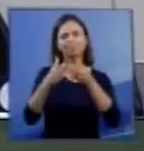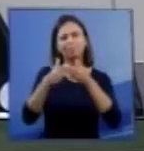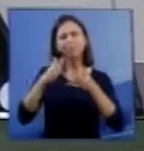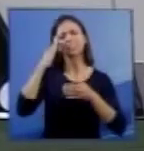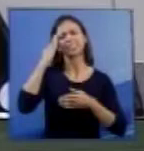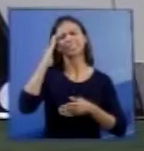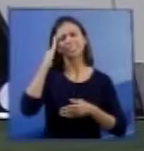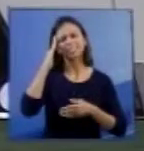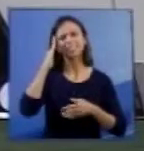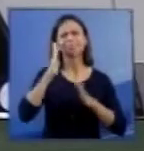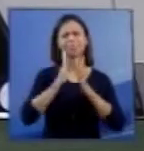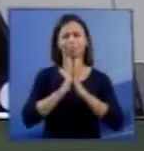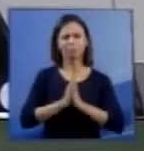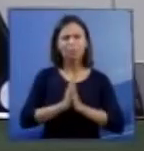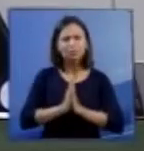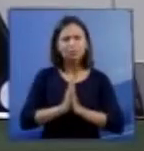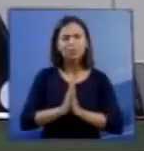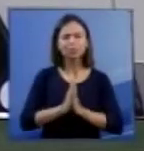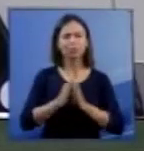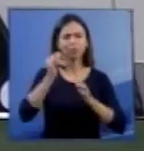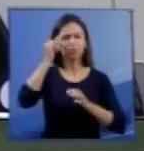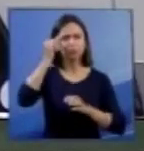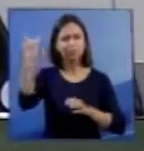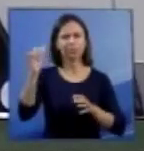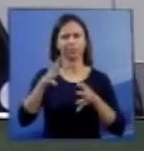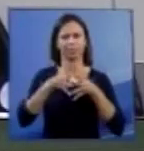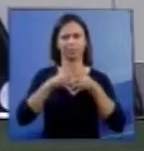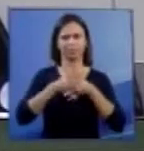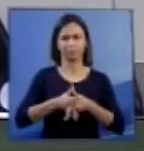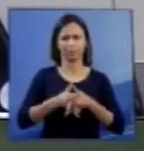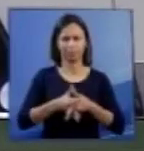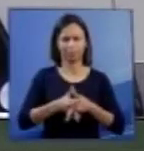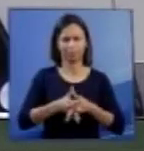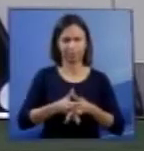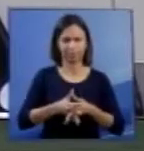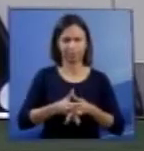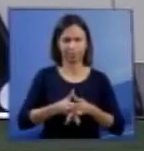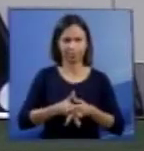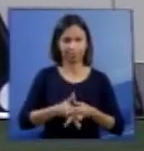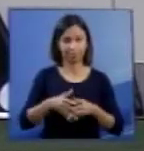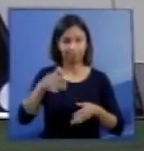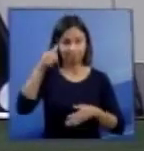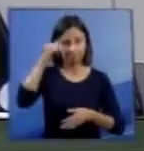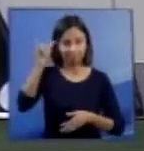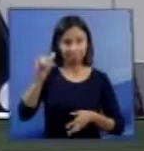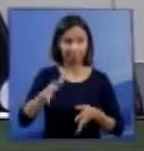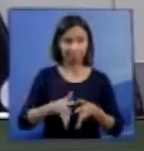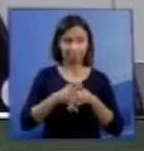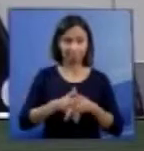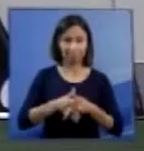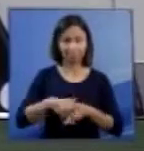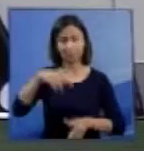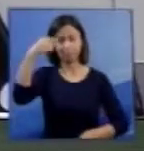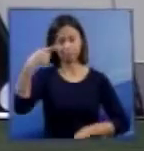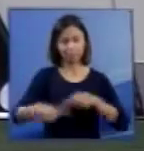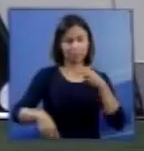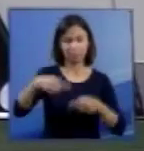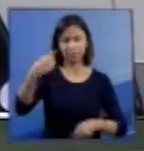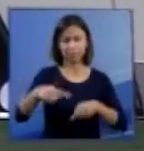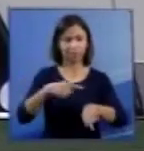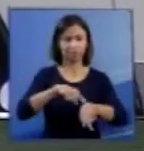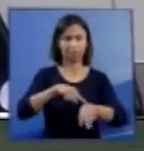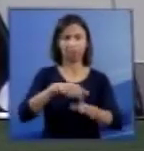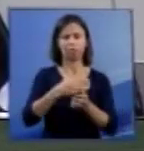dos senhores para a necessidade de evitarmos debates, porque senão nós não progredimos